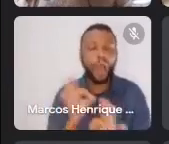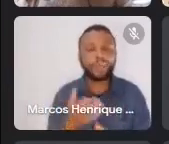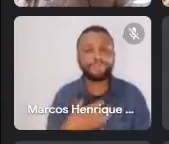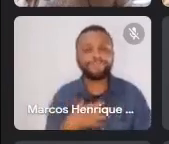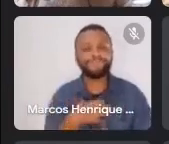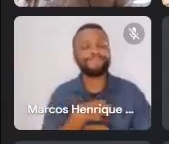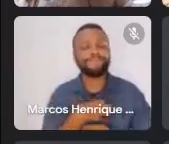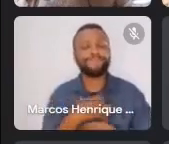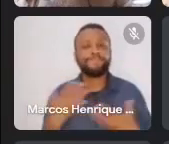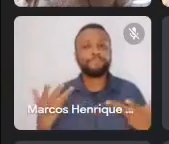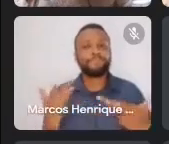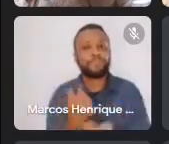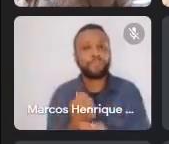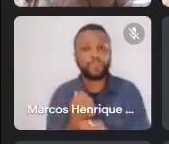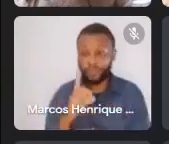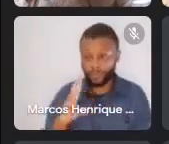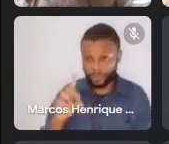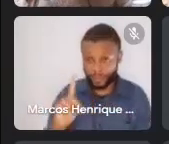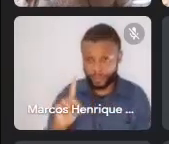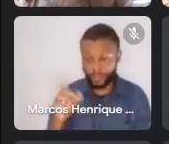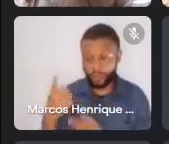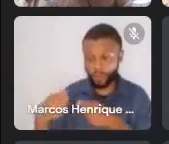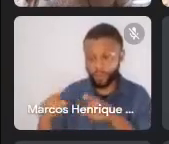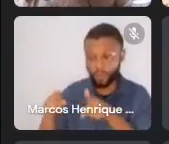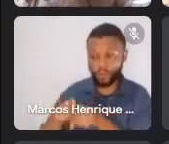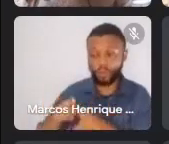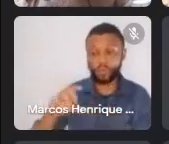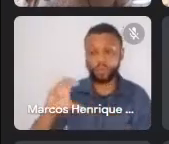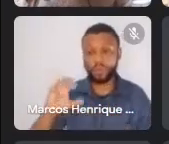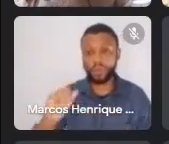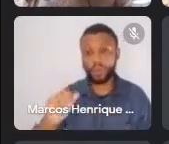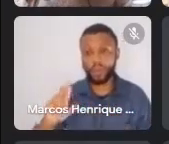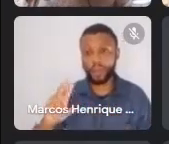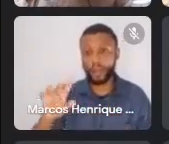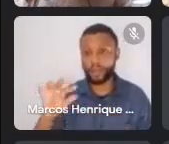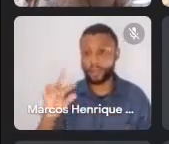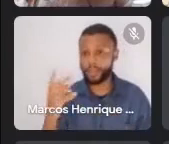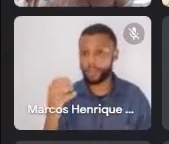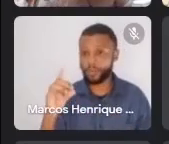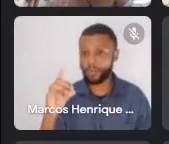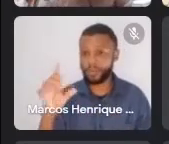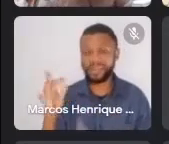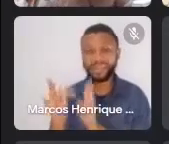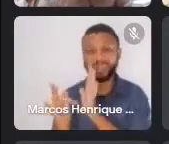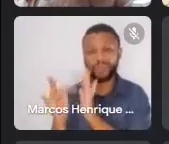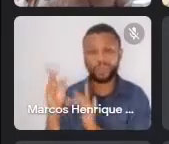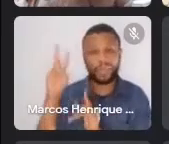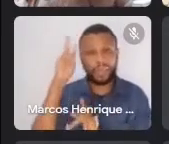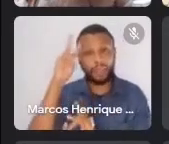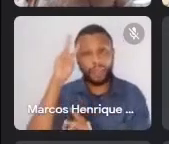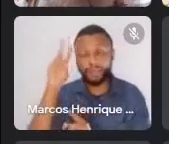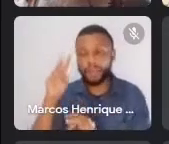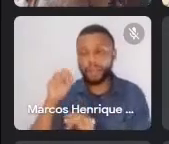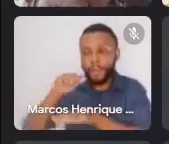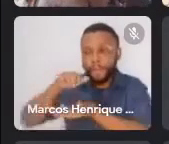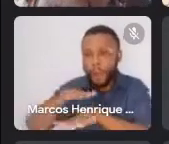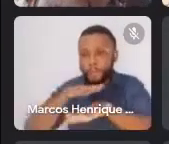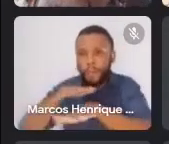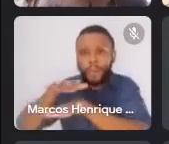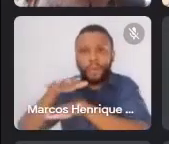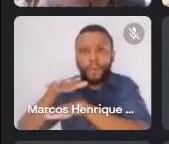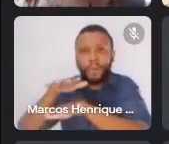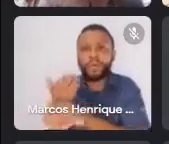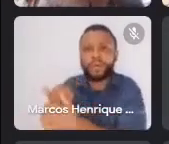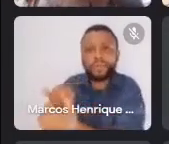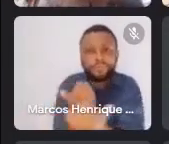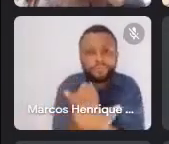No DVD, eu regravei com o Carlinho de Jesus e o Carlinho lembrava que ele desfilando pequeno, lá em cima da hora, que o Carlinho é criado